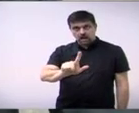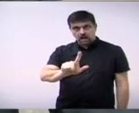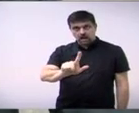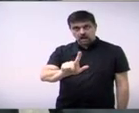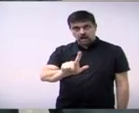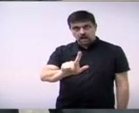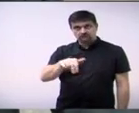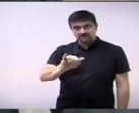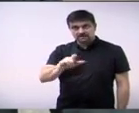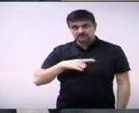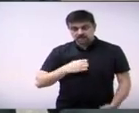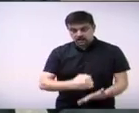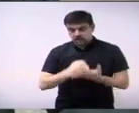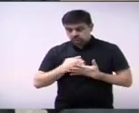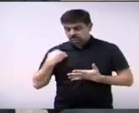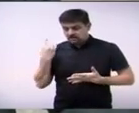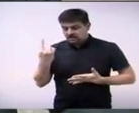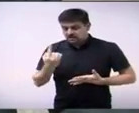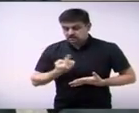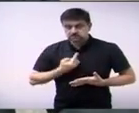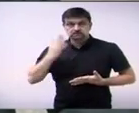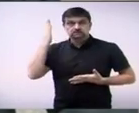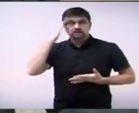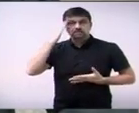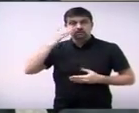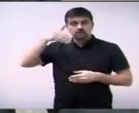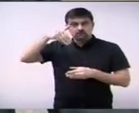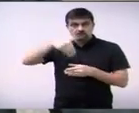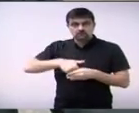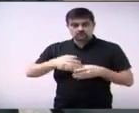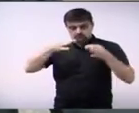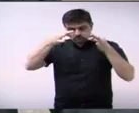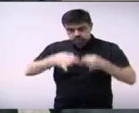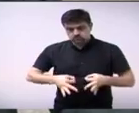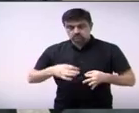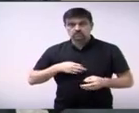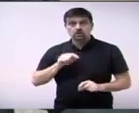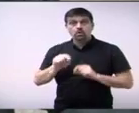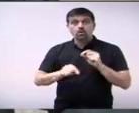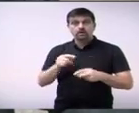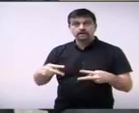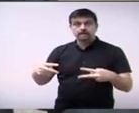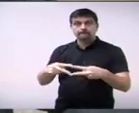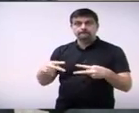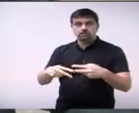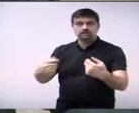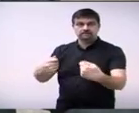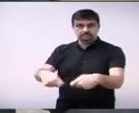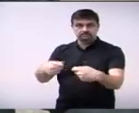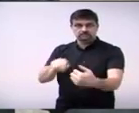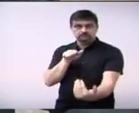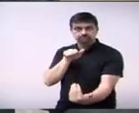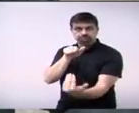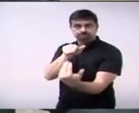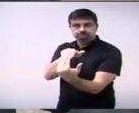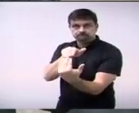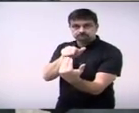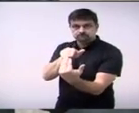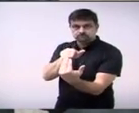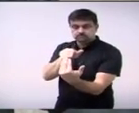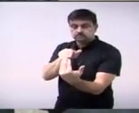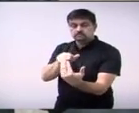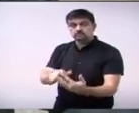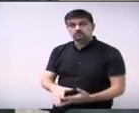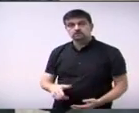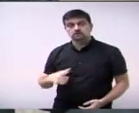gente como legislador realmente a ter um voto mais próximo da realidade que o município precisa viver. Eu acho que é que nem muito bem dito. Eu